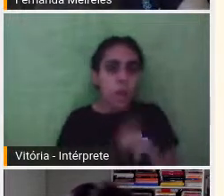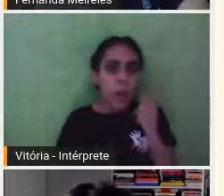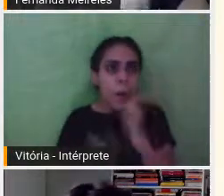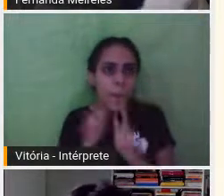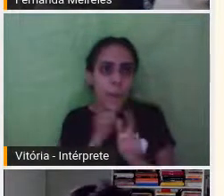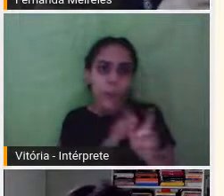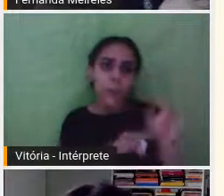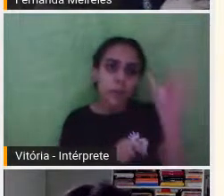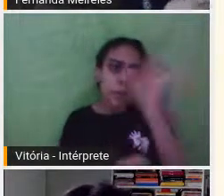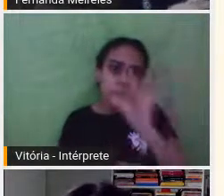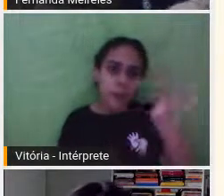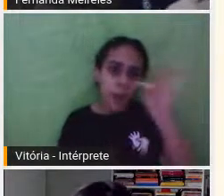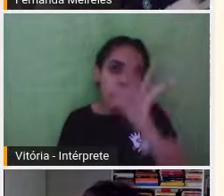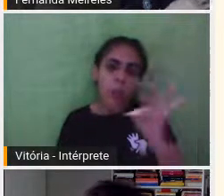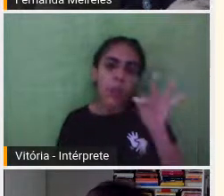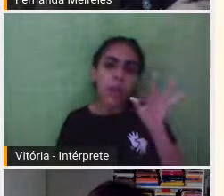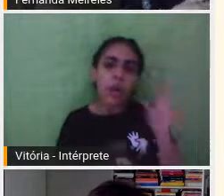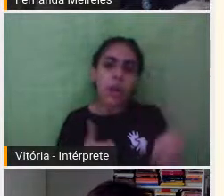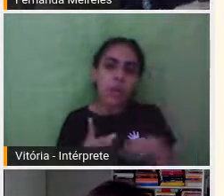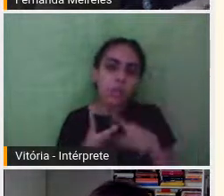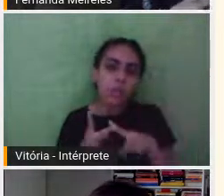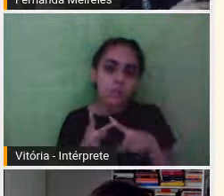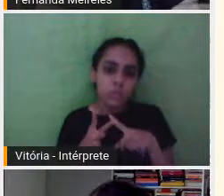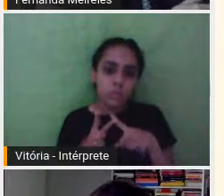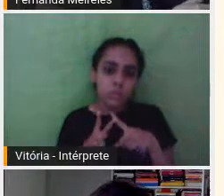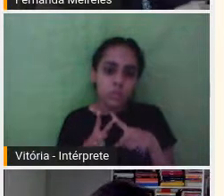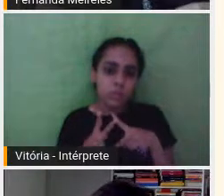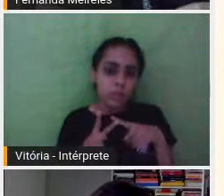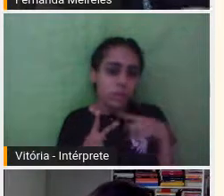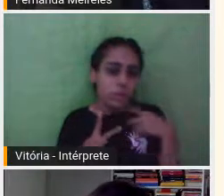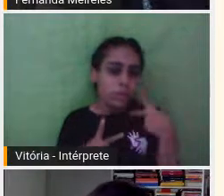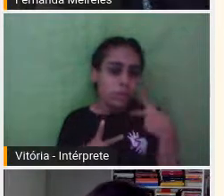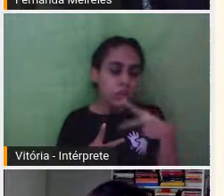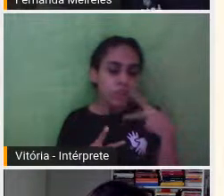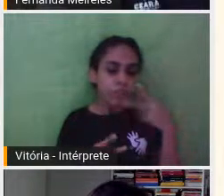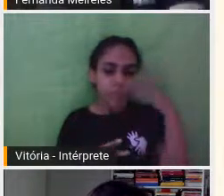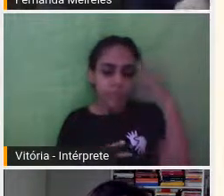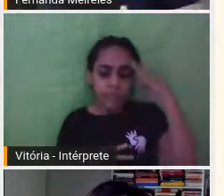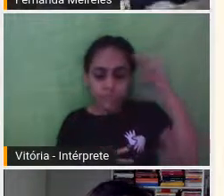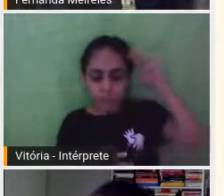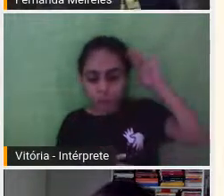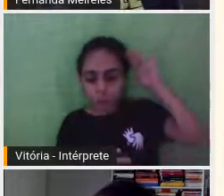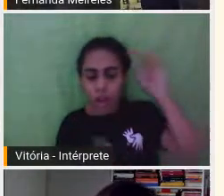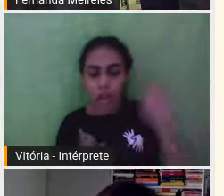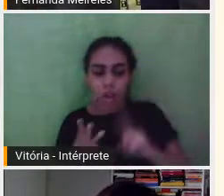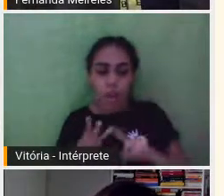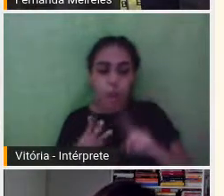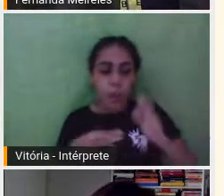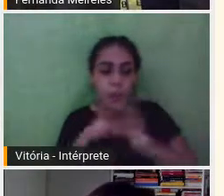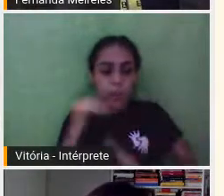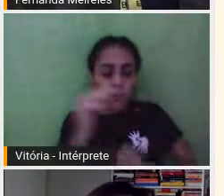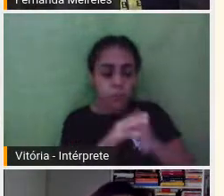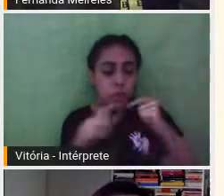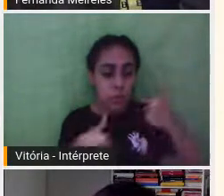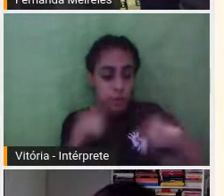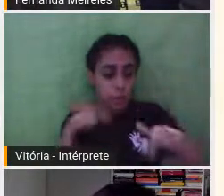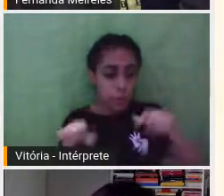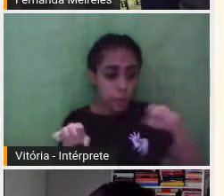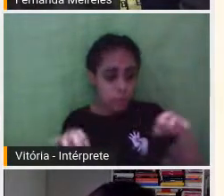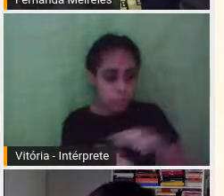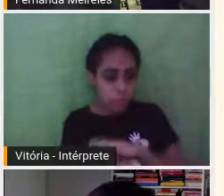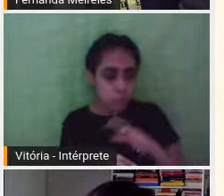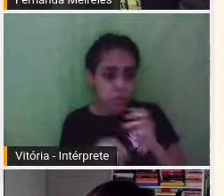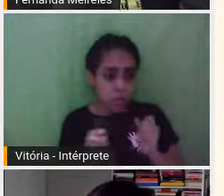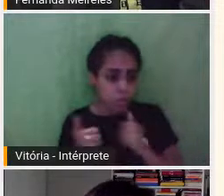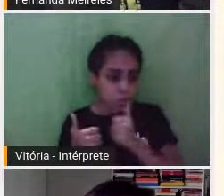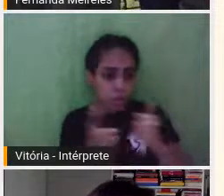vida acadêmica, sua vida profissional, eu, muitas vezes, também me pergunto, qual outra